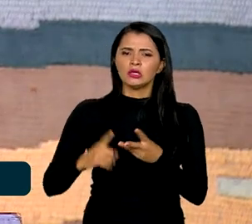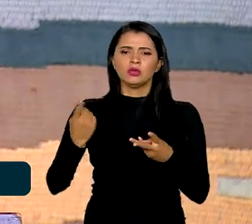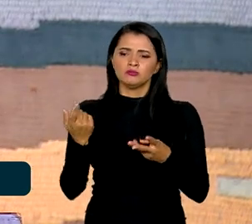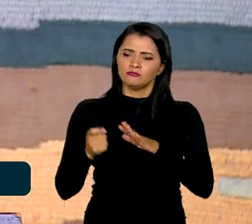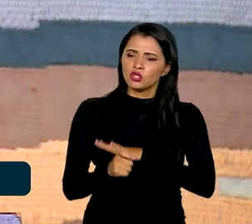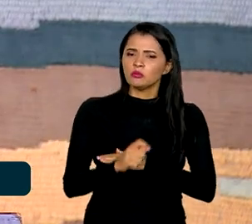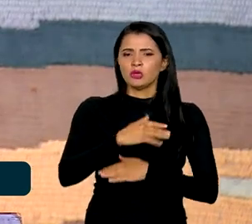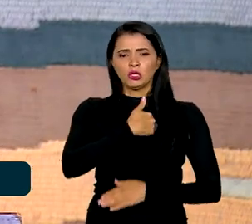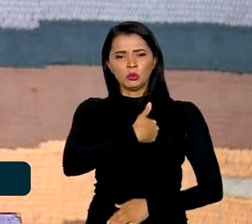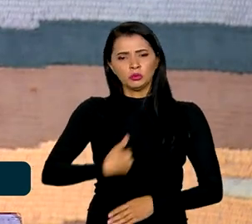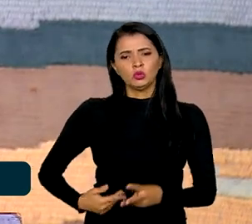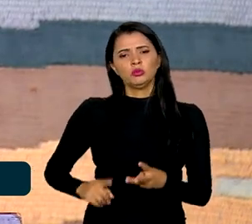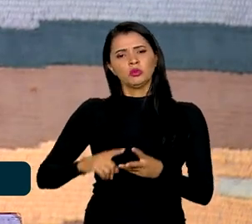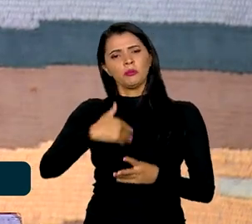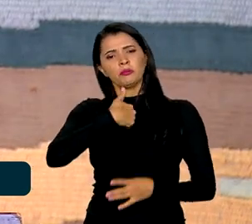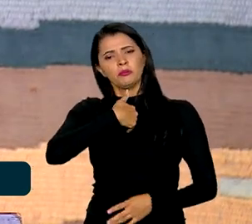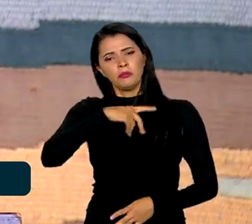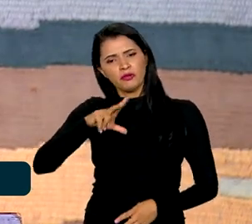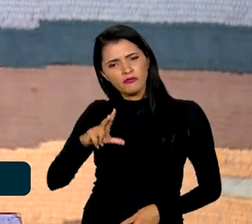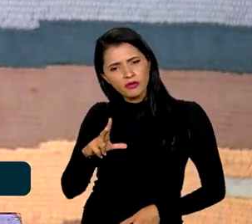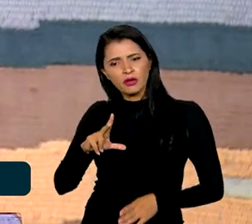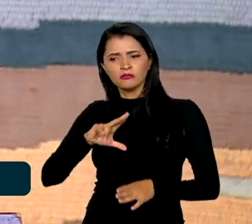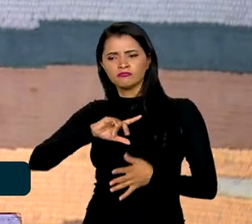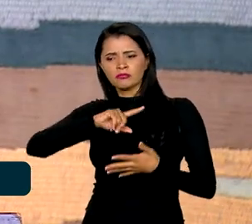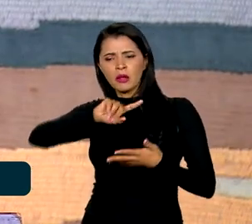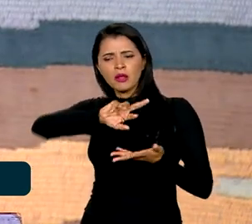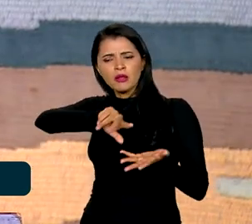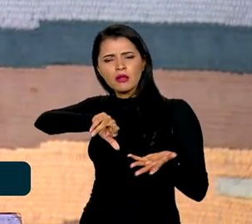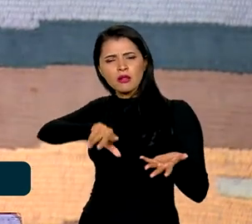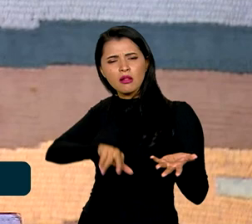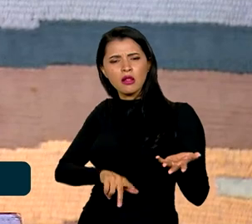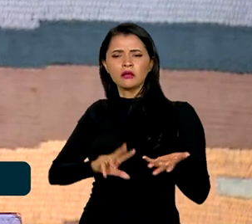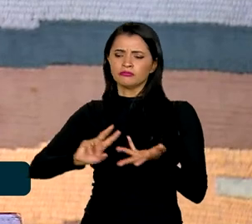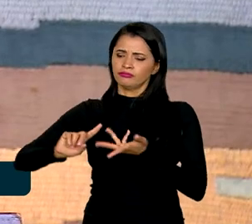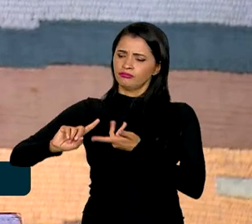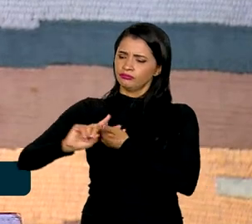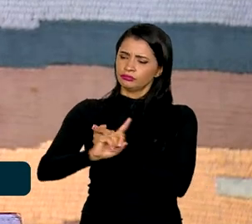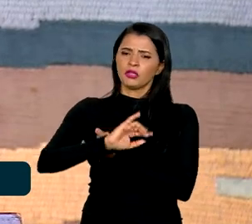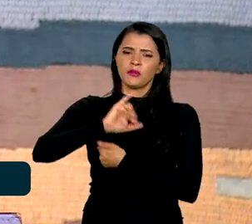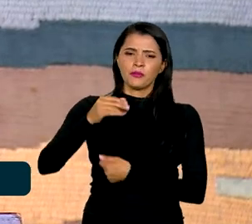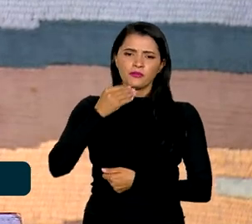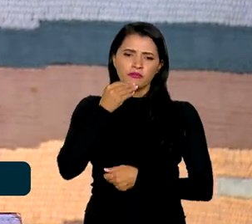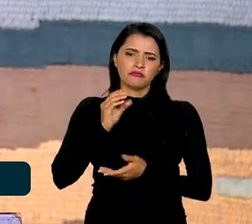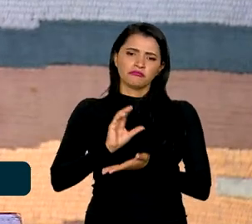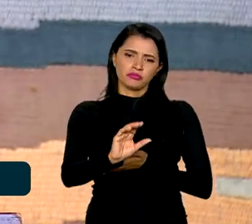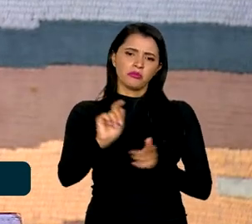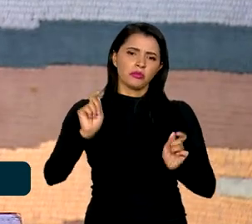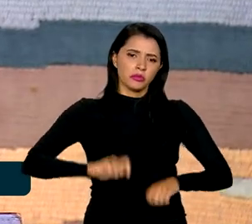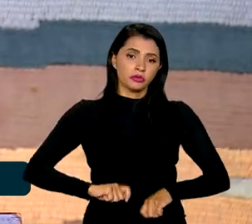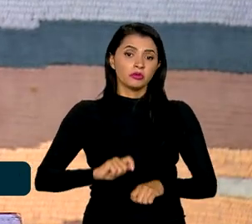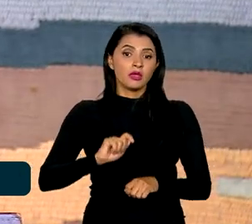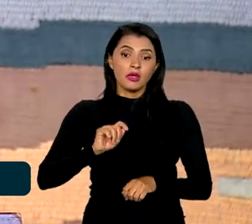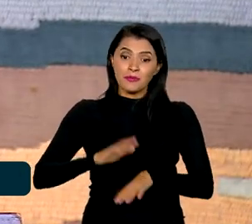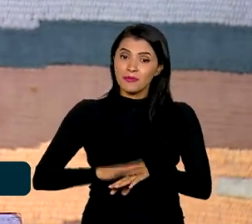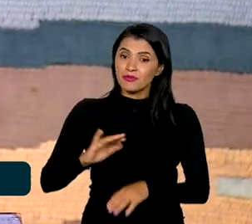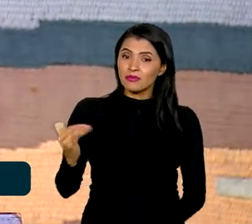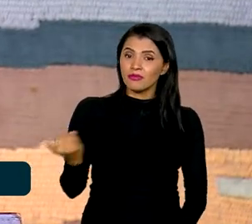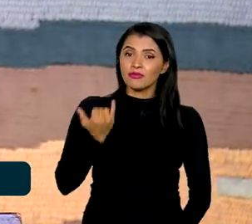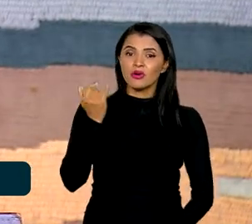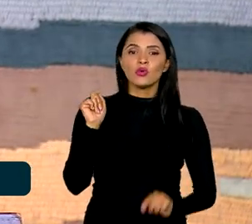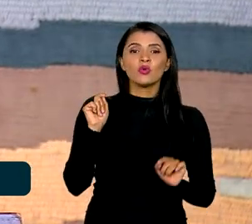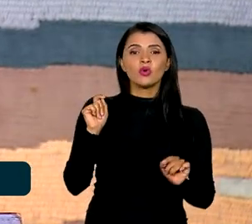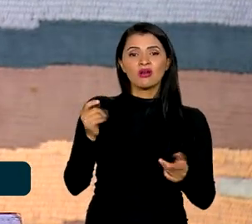público-privado, inúmeras oportunidades de investimento. E o mais importante,